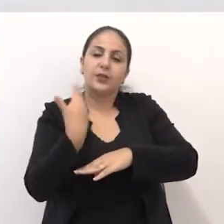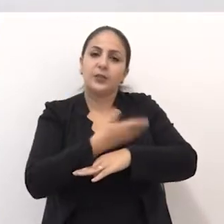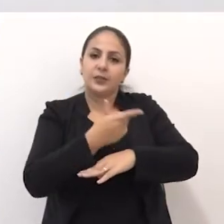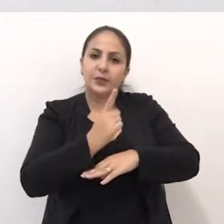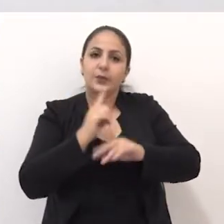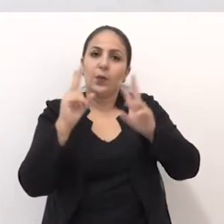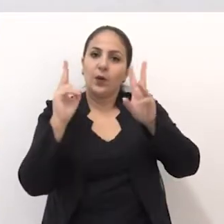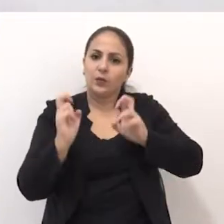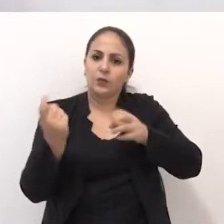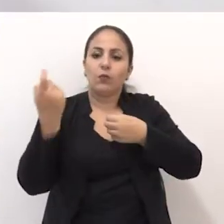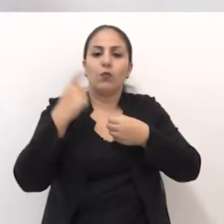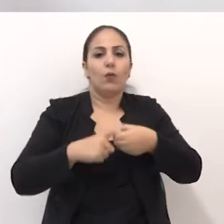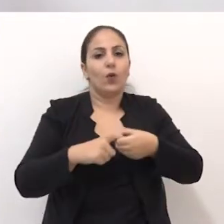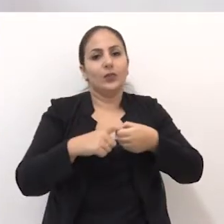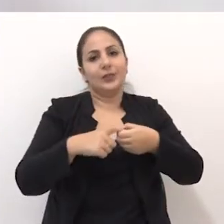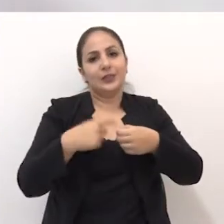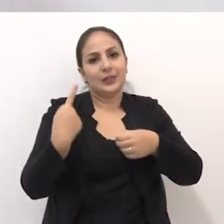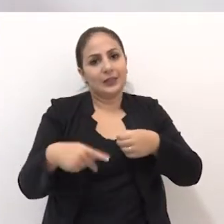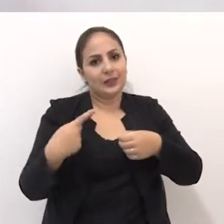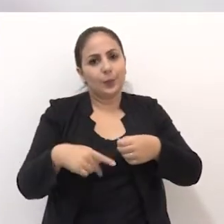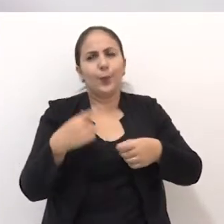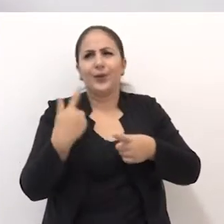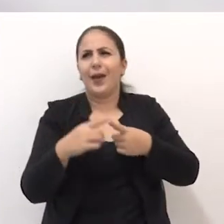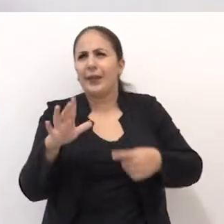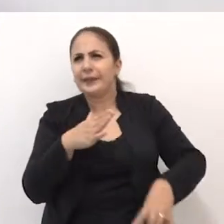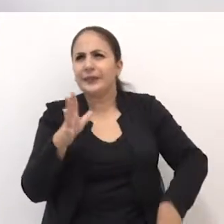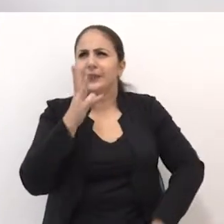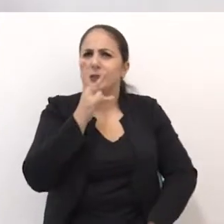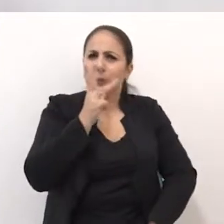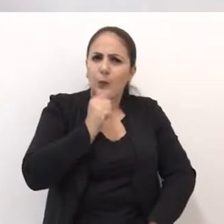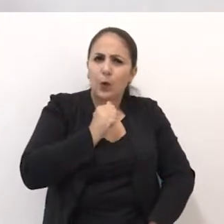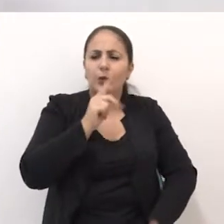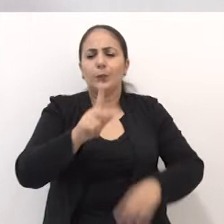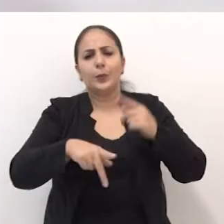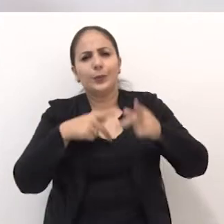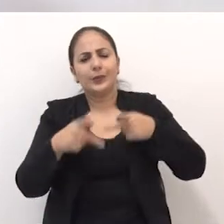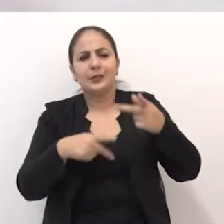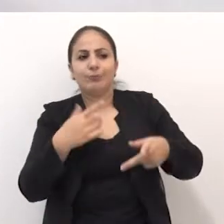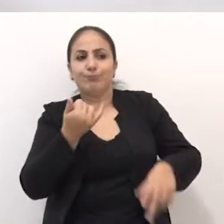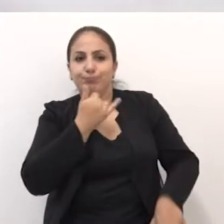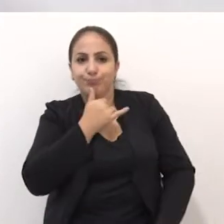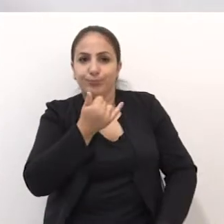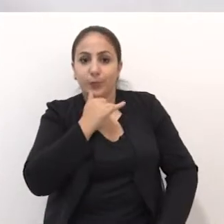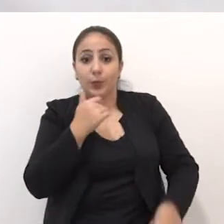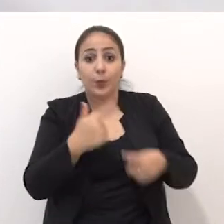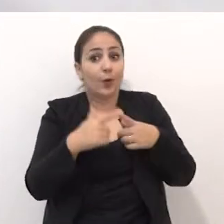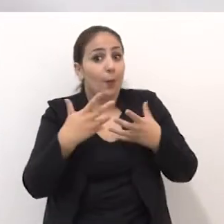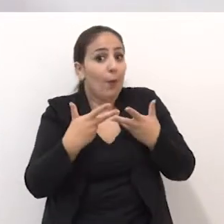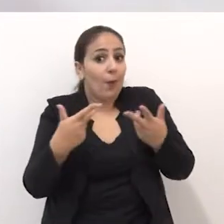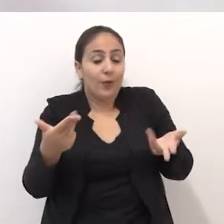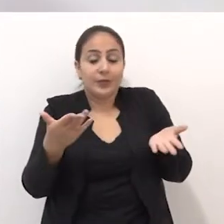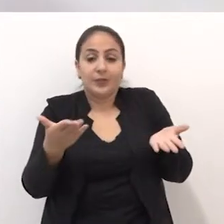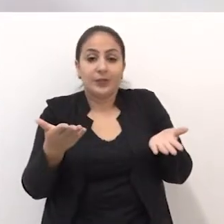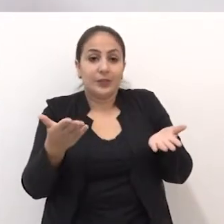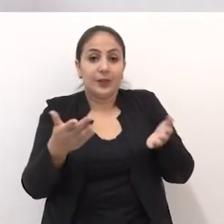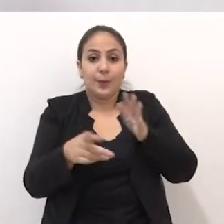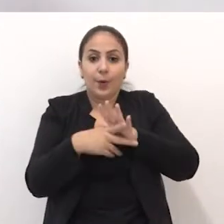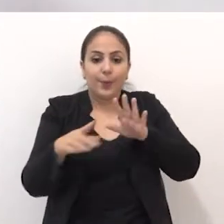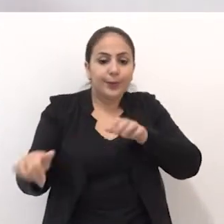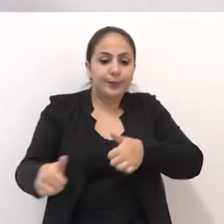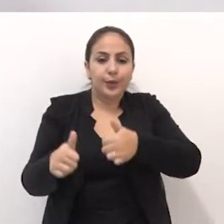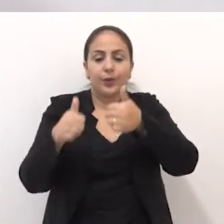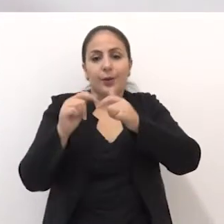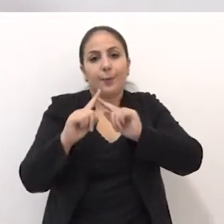será um tema que voltará à casa pela demora, às vezes a população está um pouco descontente, apesar de ser uma coisa que vem para